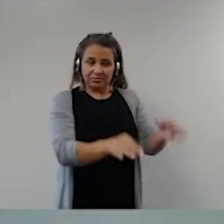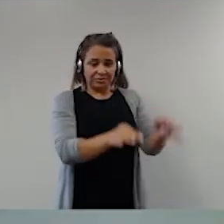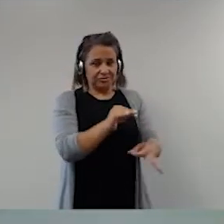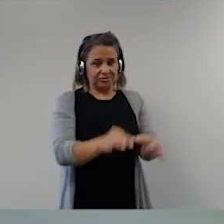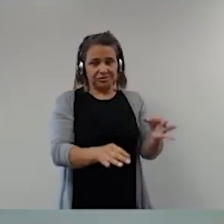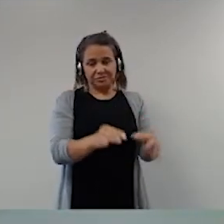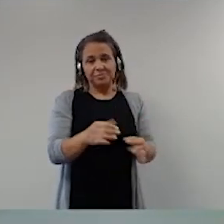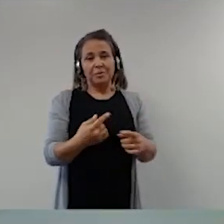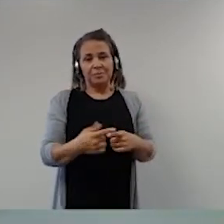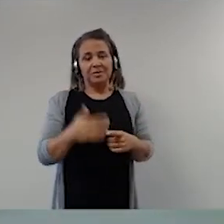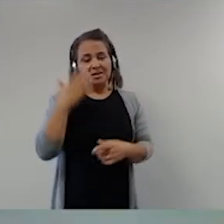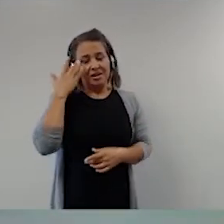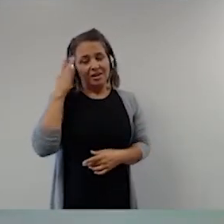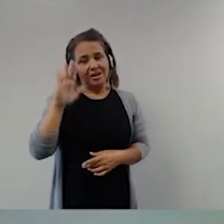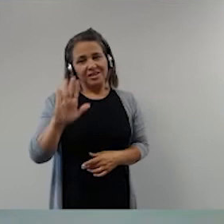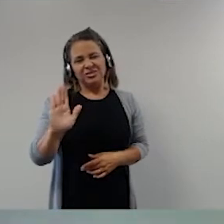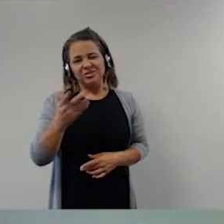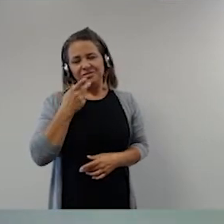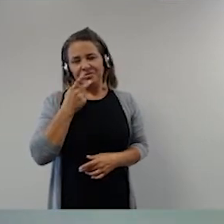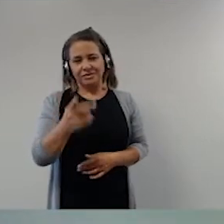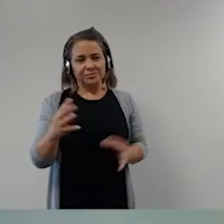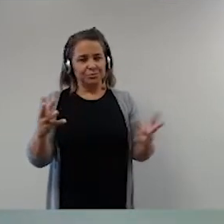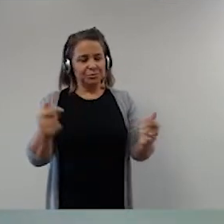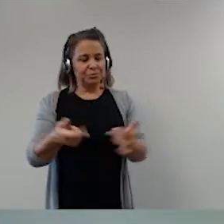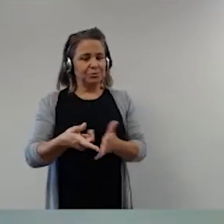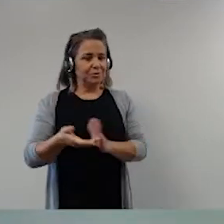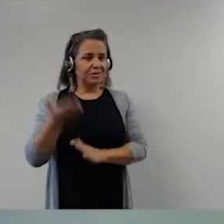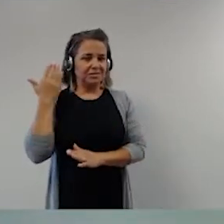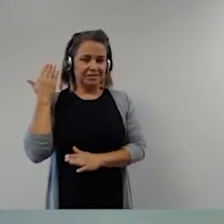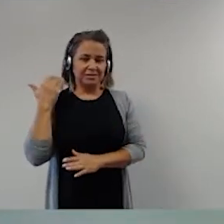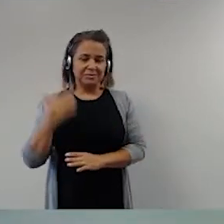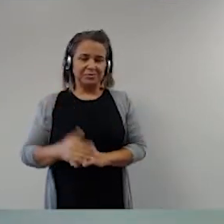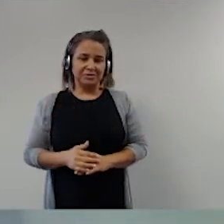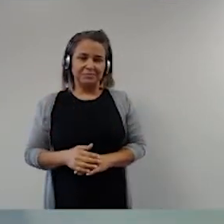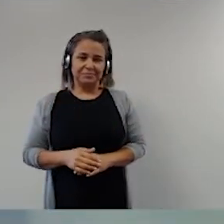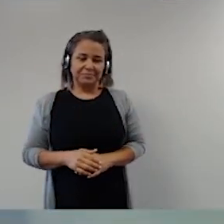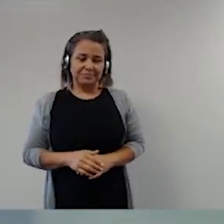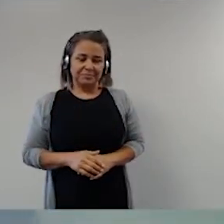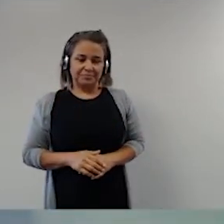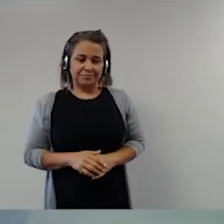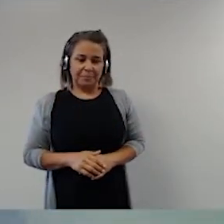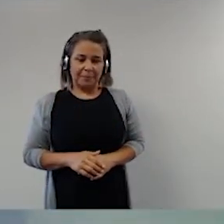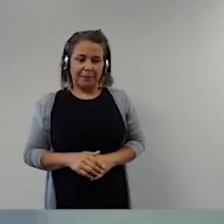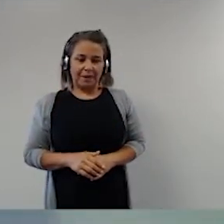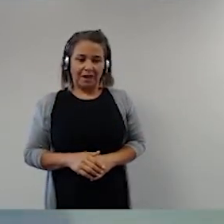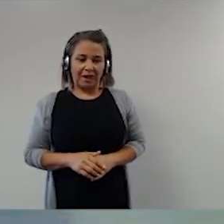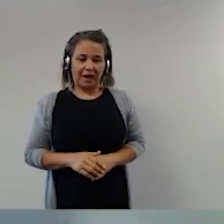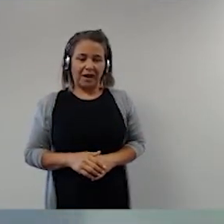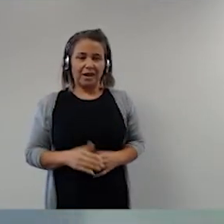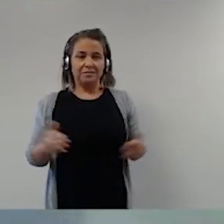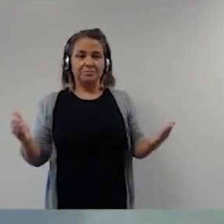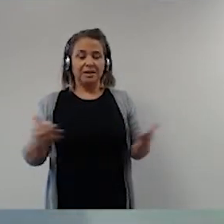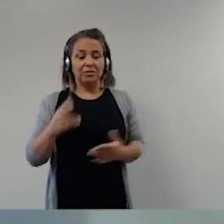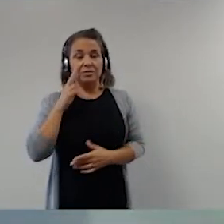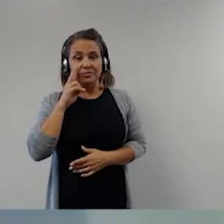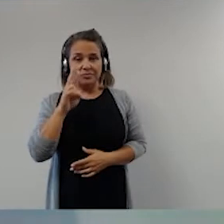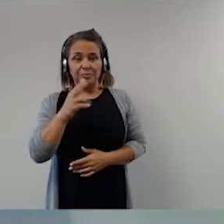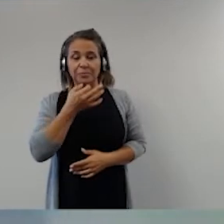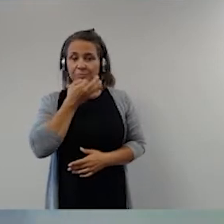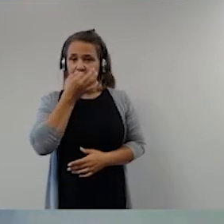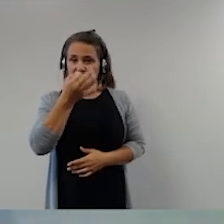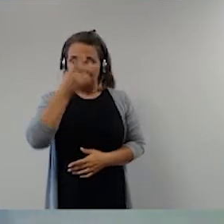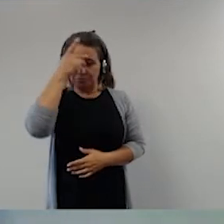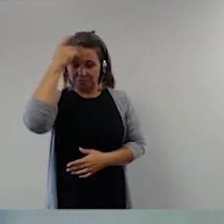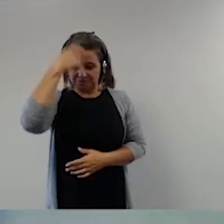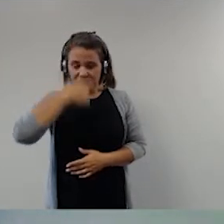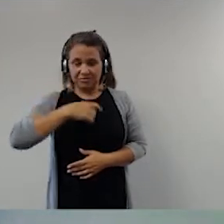porque eu acho que o doutor Iris Gandra e o Gustavo já fizeram todas as colocações aí possíveis em termos constitucionais. Eu vou para uma opinião de um cidadão,